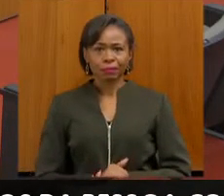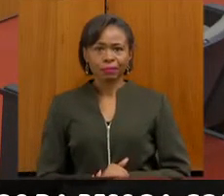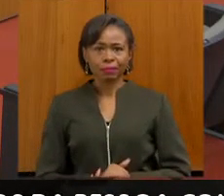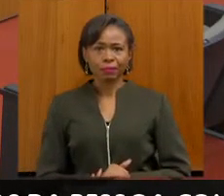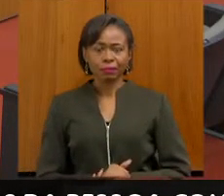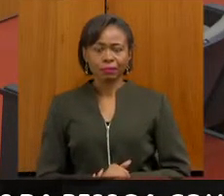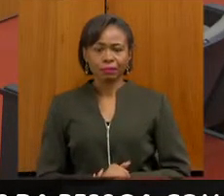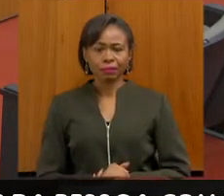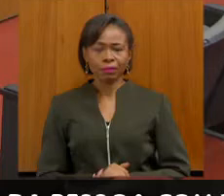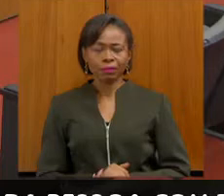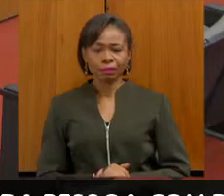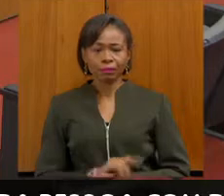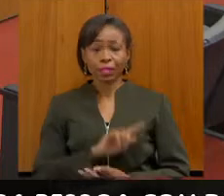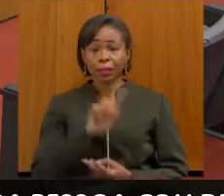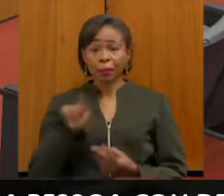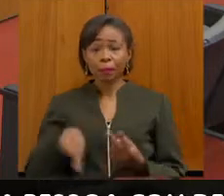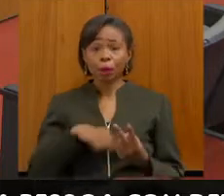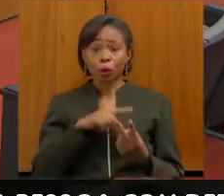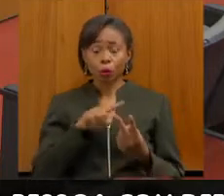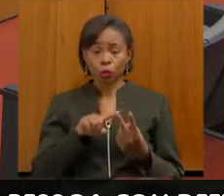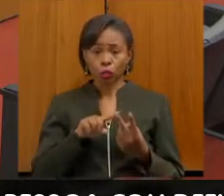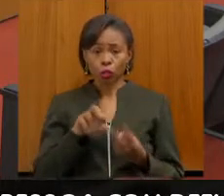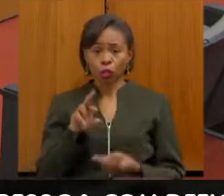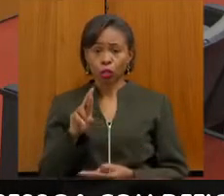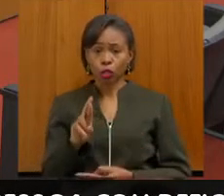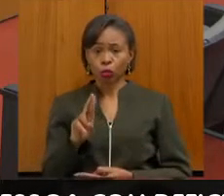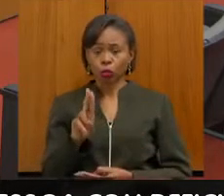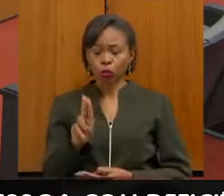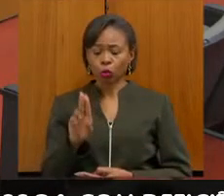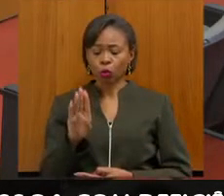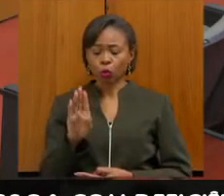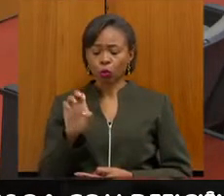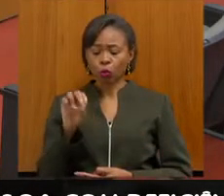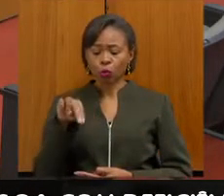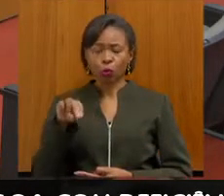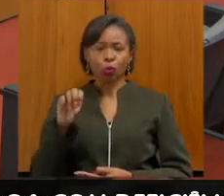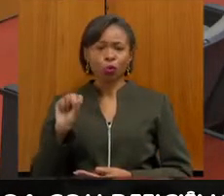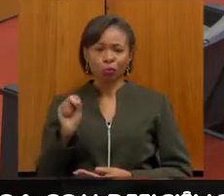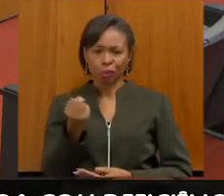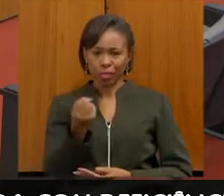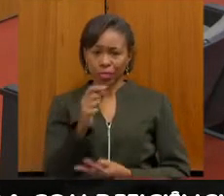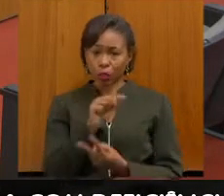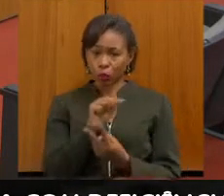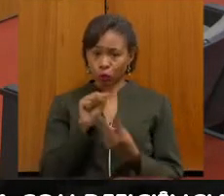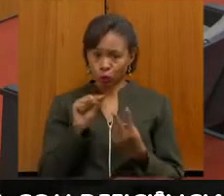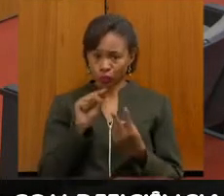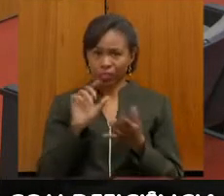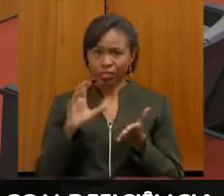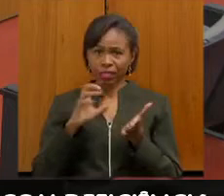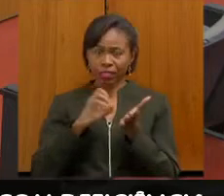E logo em seguida nós temos também o Rubens Laureano foram os dois inscritos.